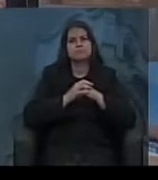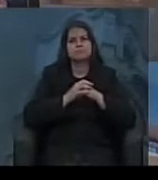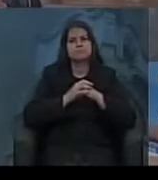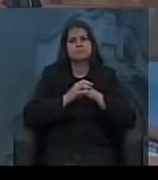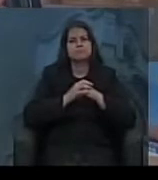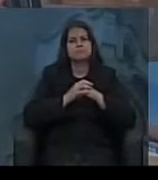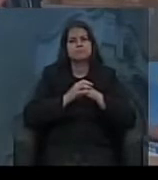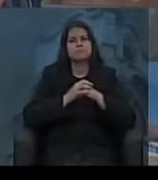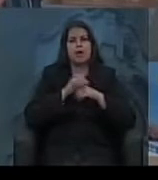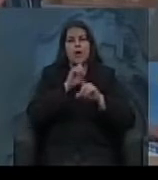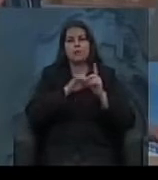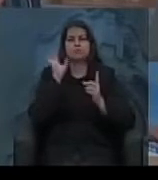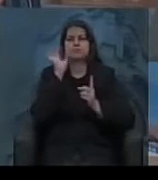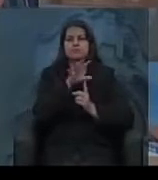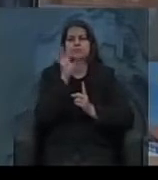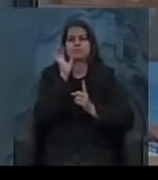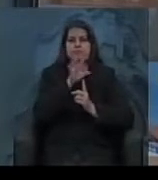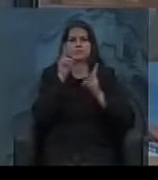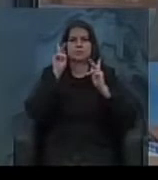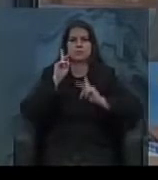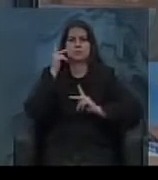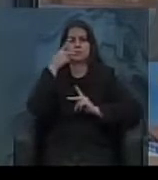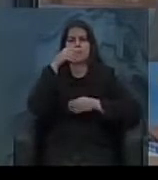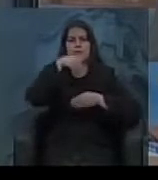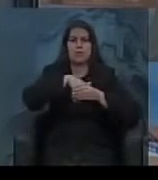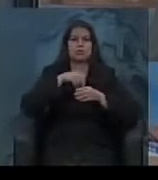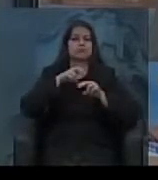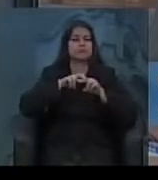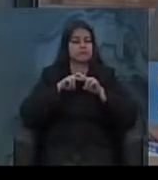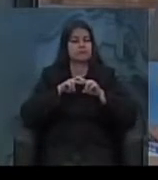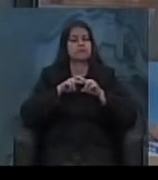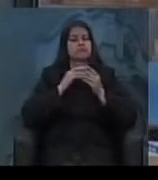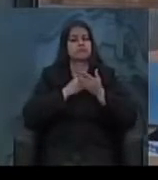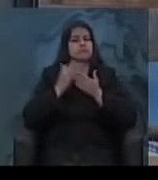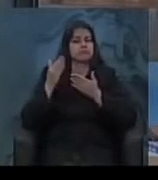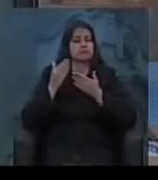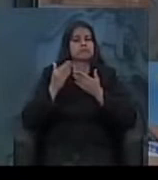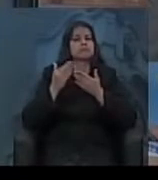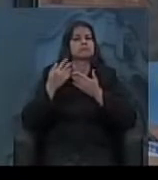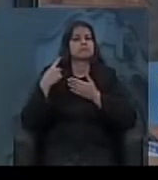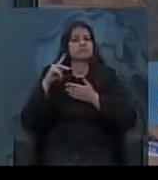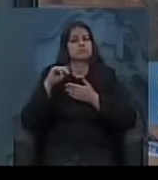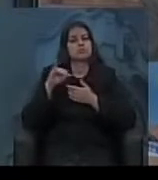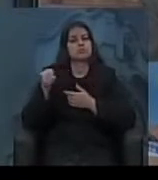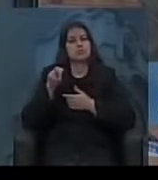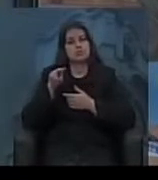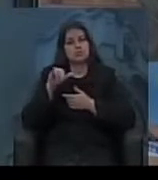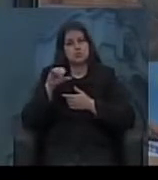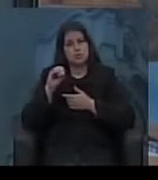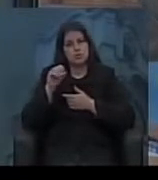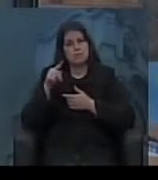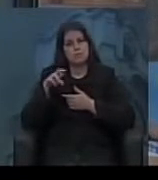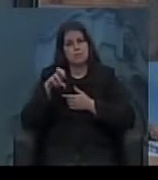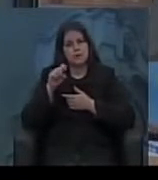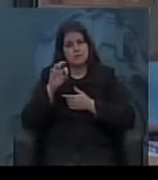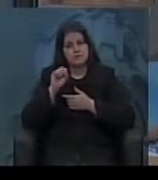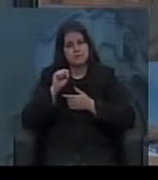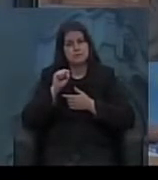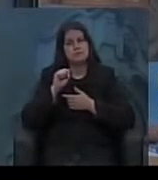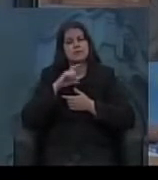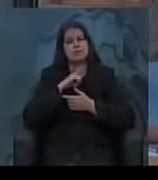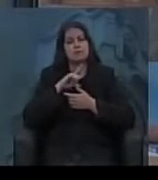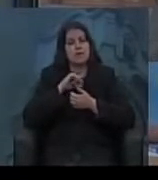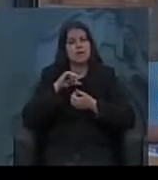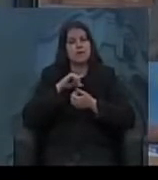muitas vezes manipuladas. Então, é nesse contexto que vai ser eleito Júlio Prestes, e vai acontecer, vai eclodir a revolução, o golpe que vai